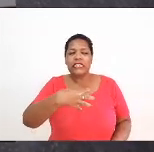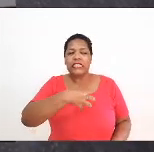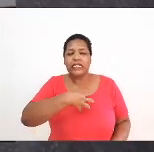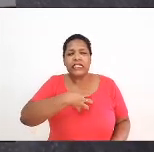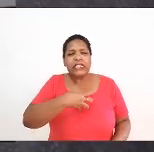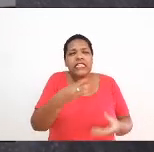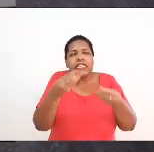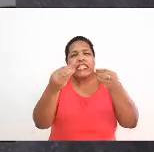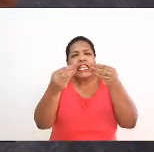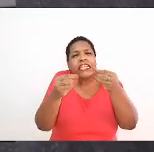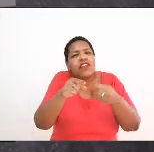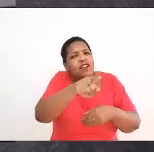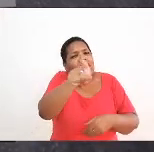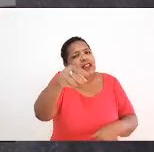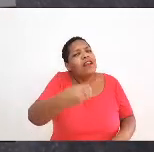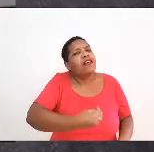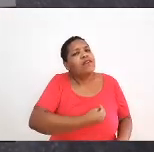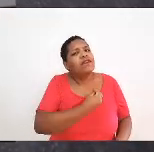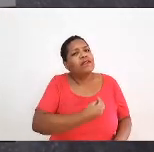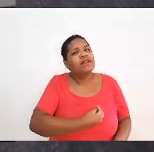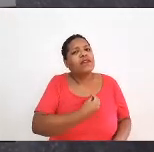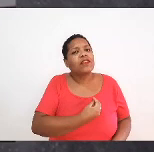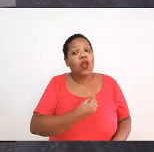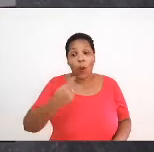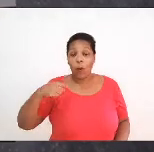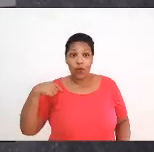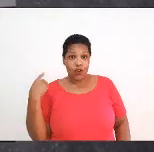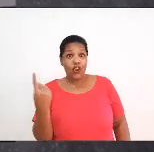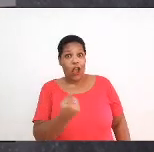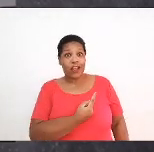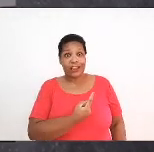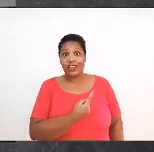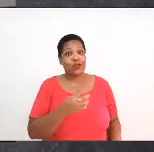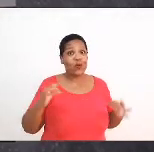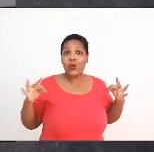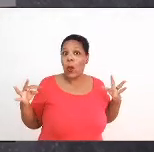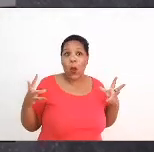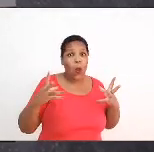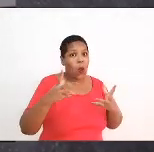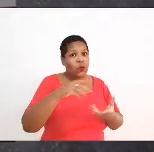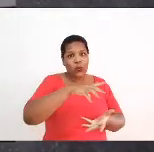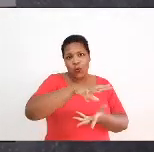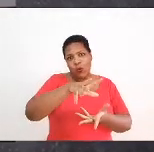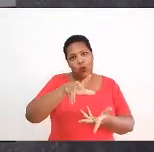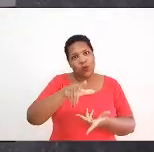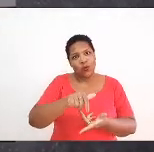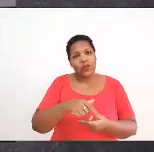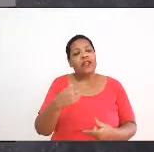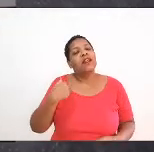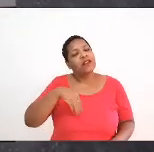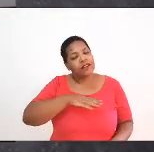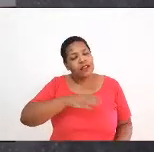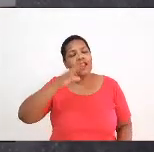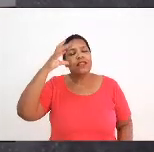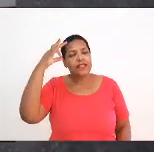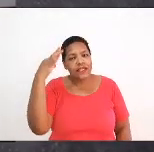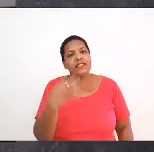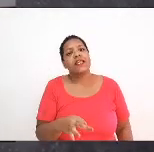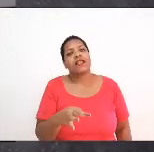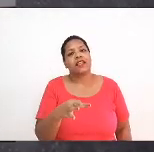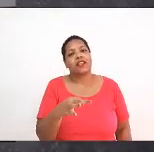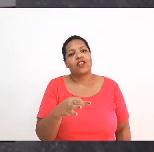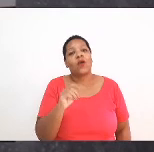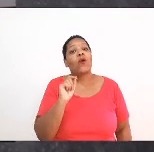estão sendo vividas por nós também, né? Nós temos certeza de que a vida não está